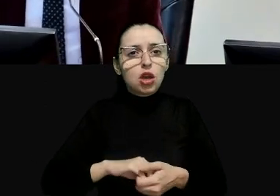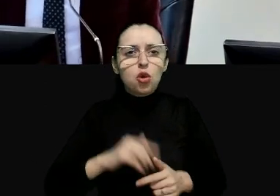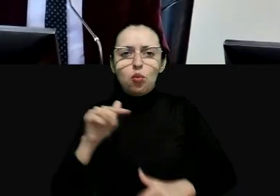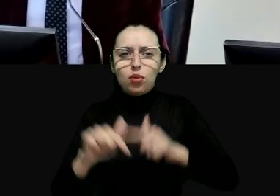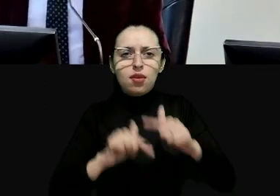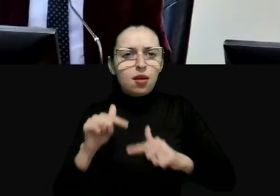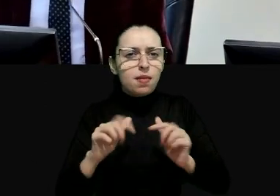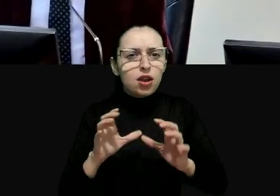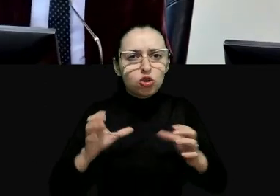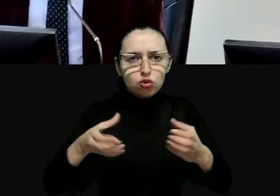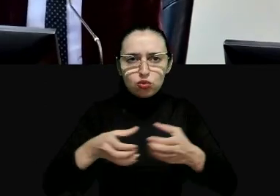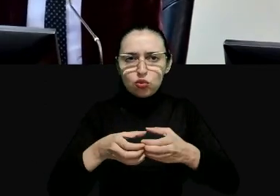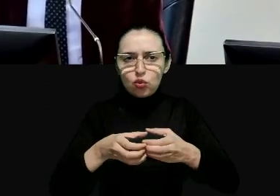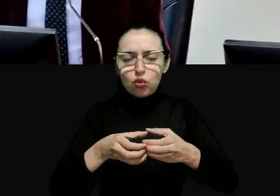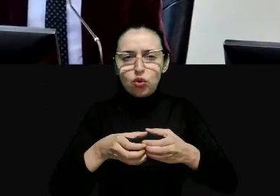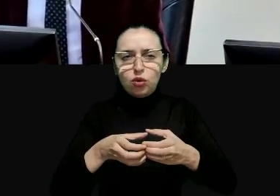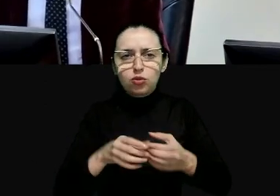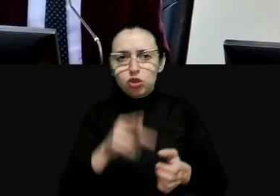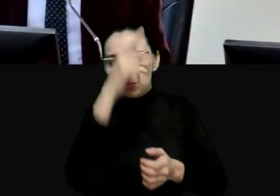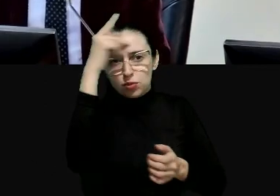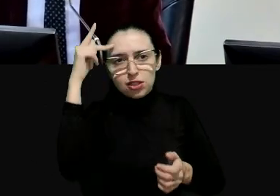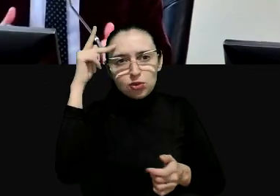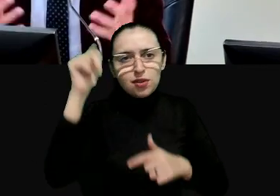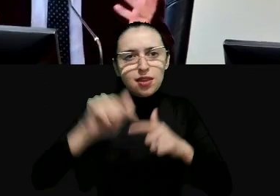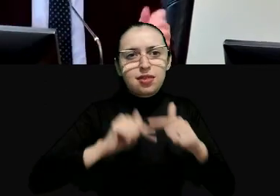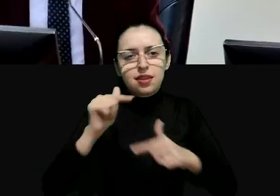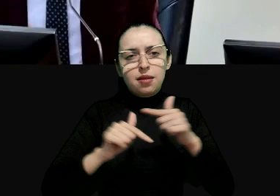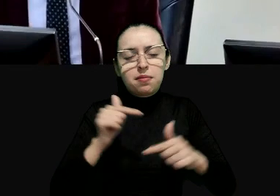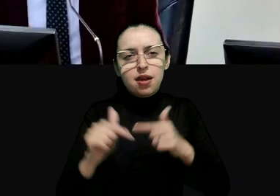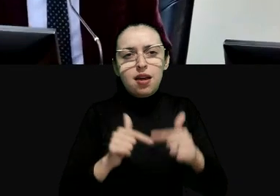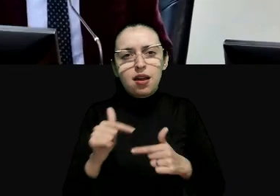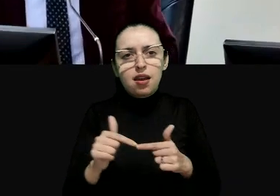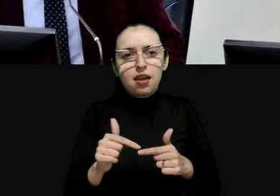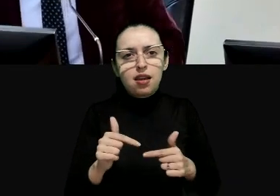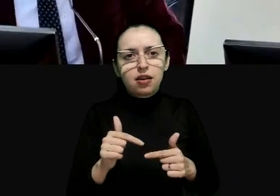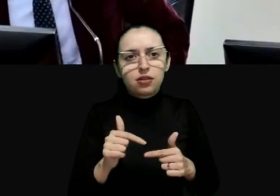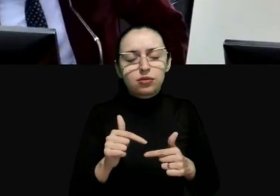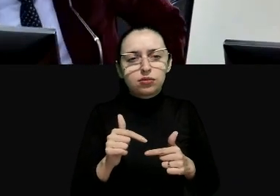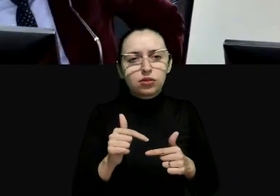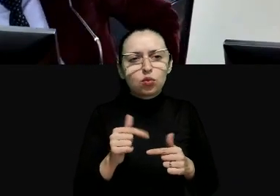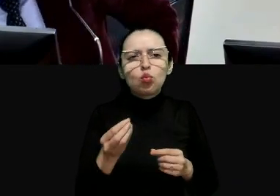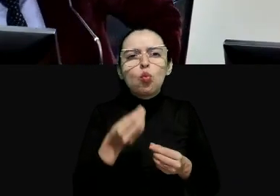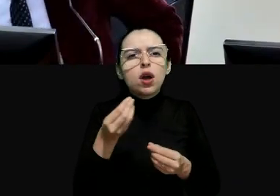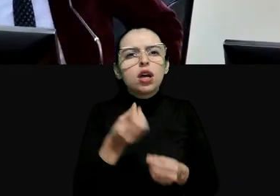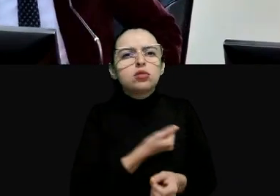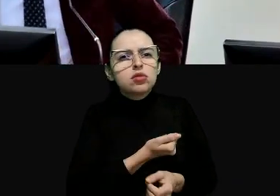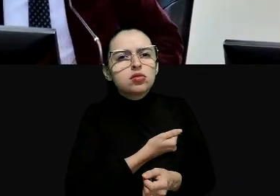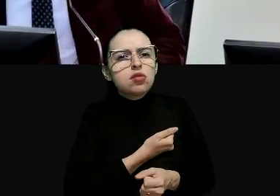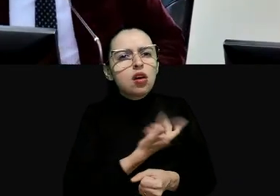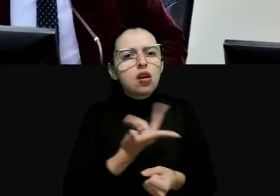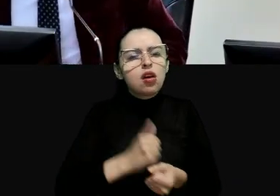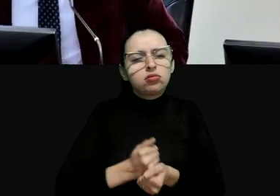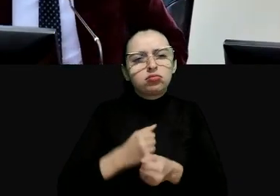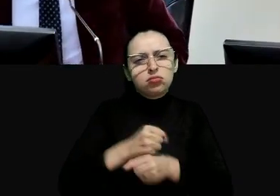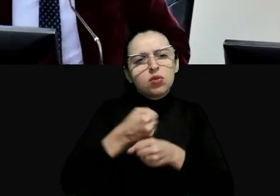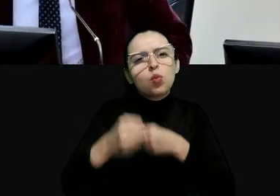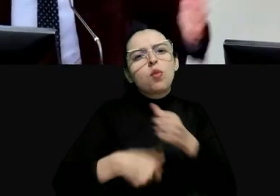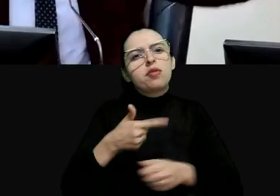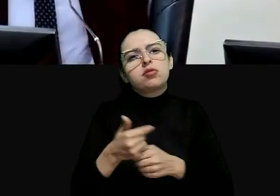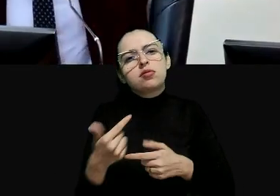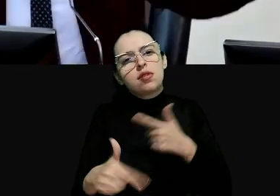é um trabalho de um grupo de pessoas que já trabalha desde quase Flavia quantos anos são? quase 20 não